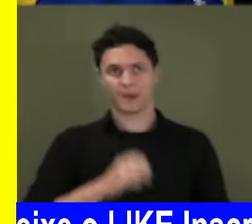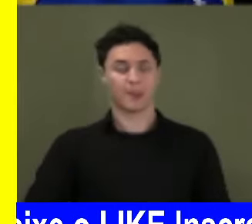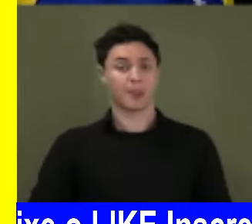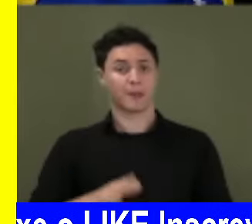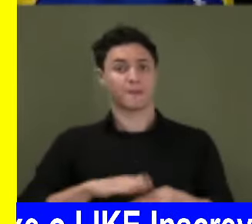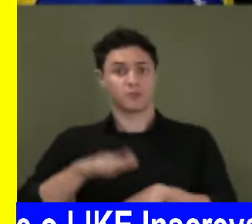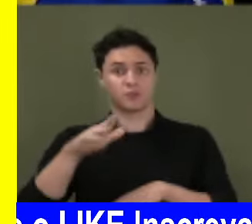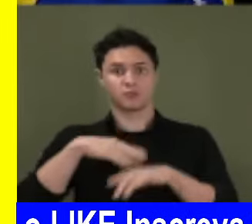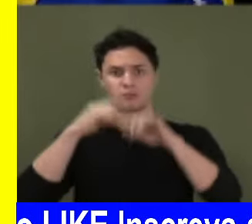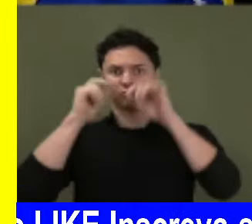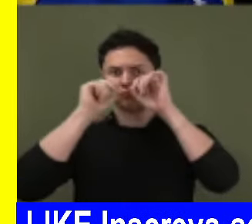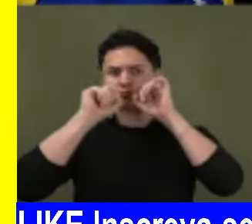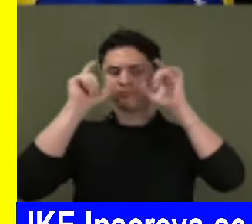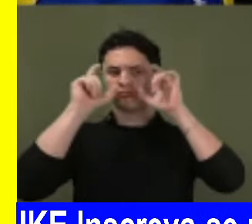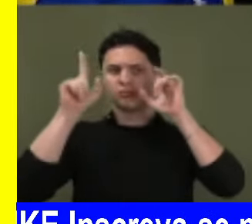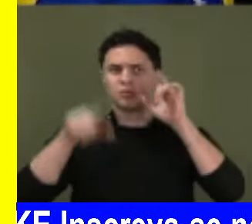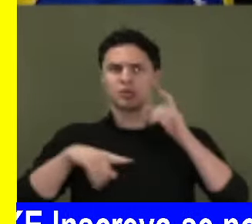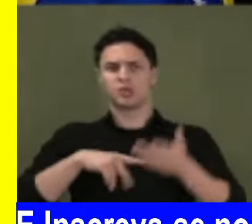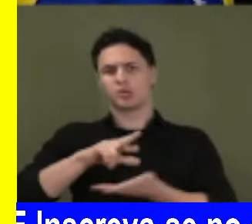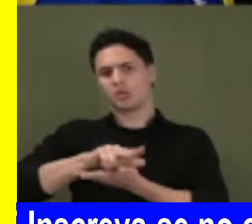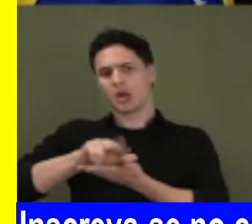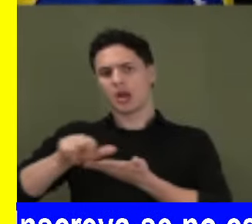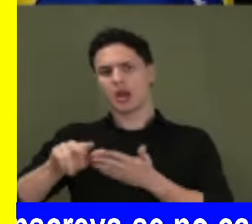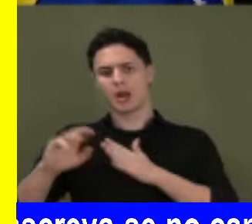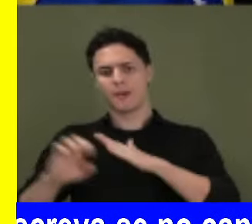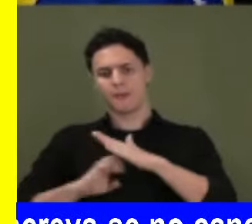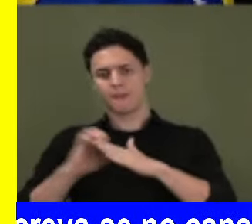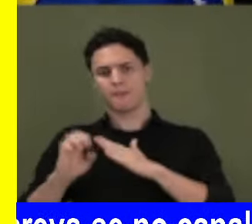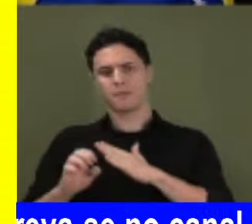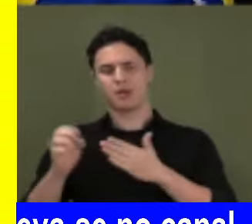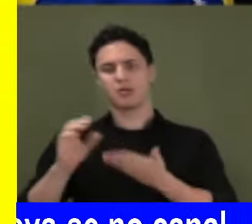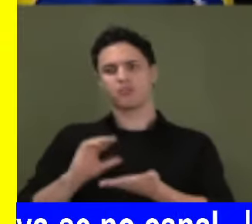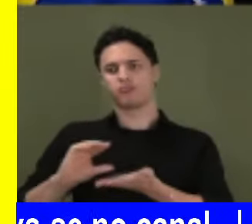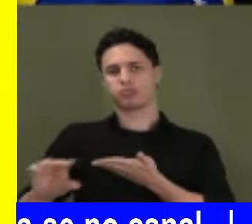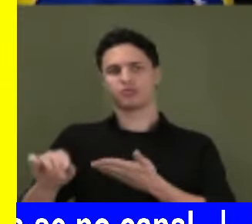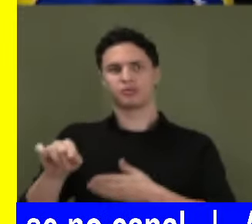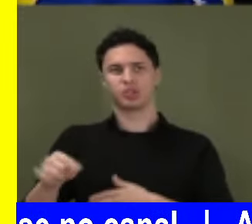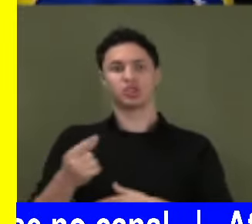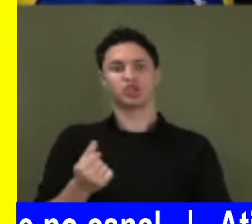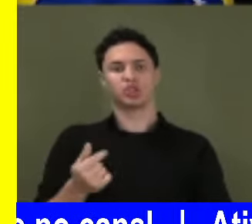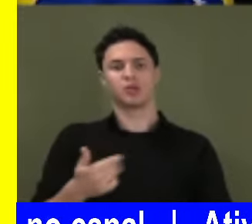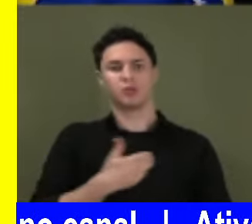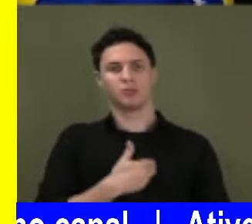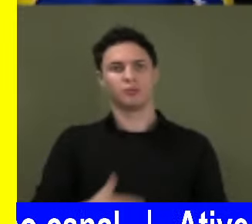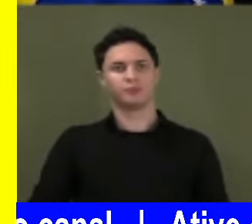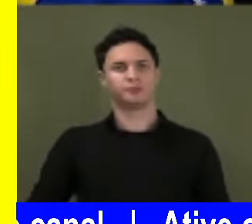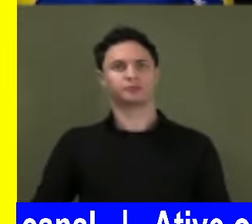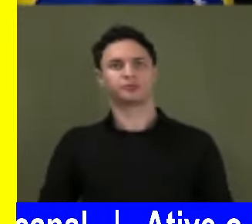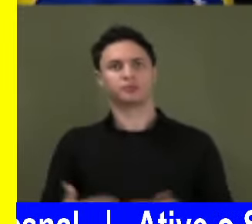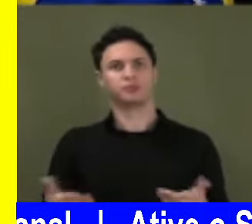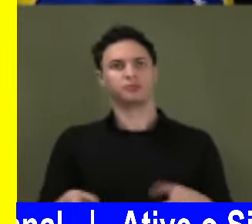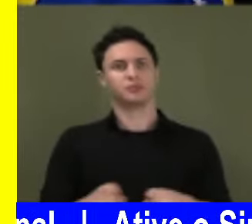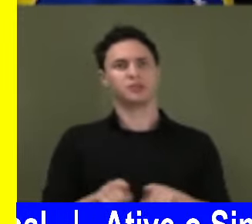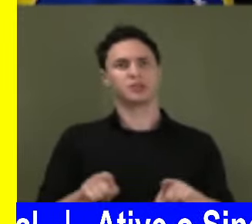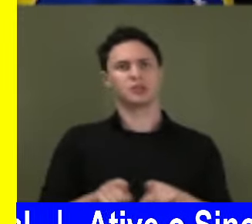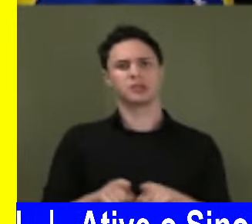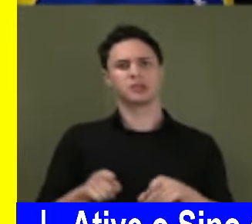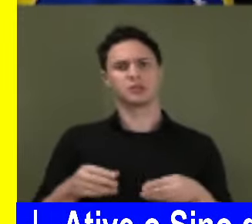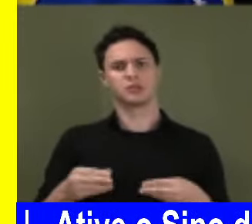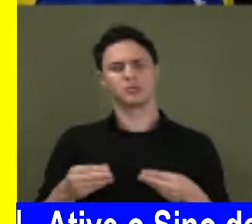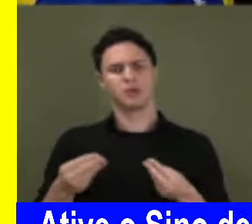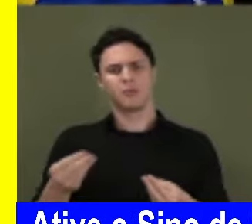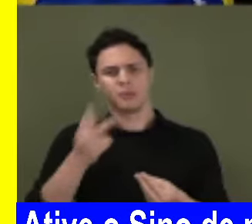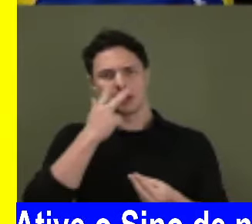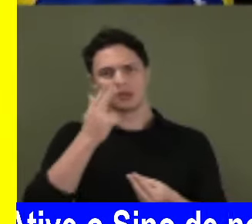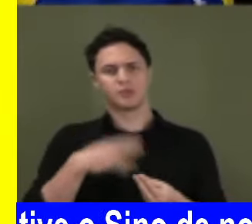chama atenção ainda, várias estatais patrocinando esse evento com dinheiro público e essas estatais dando rombo nos